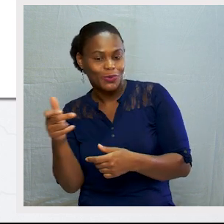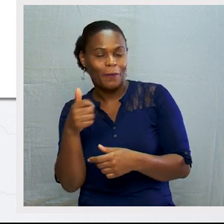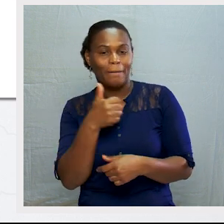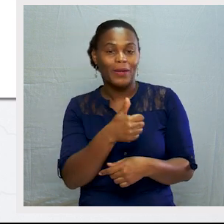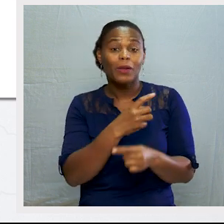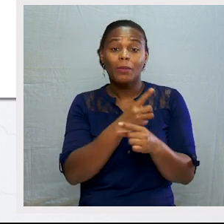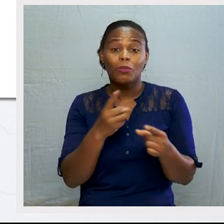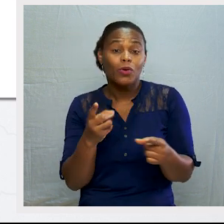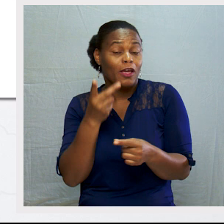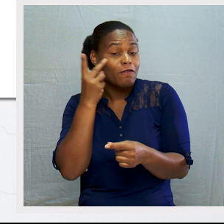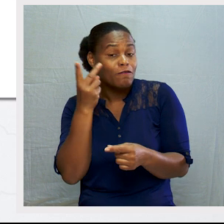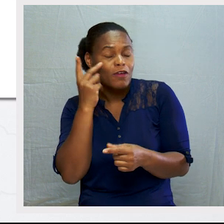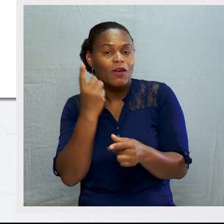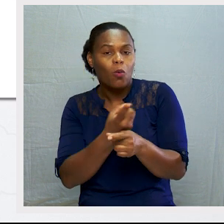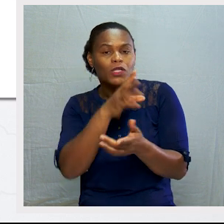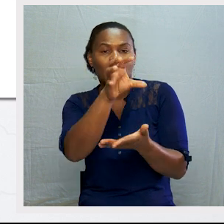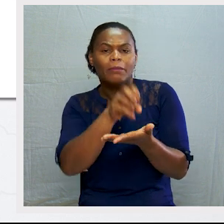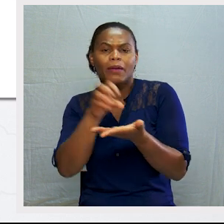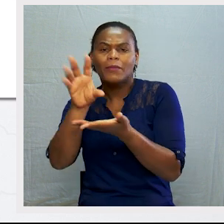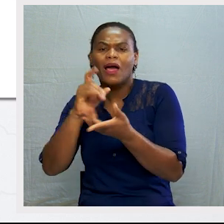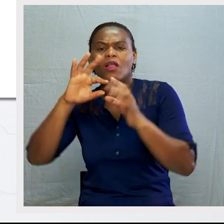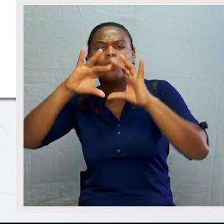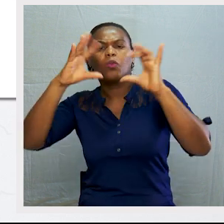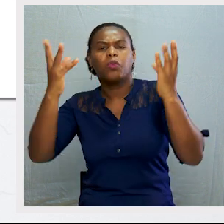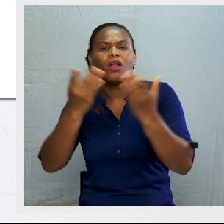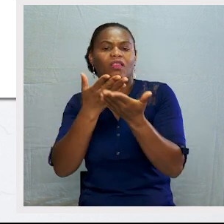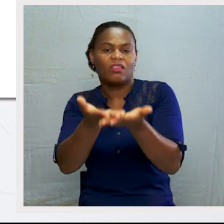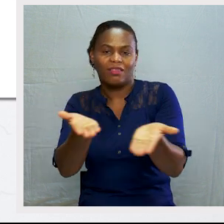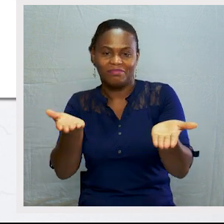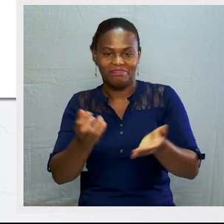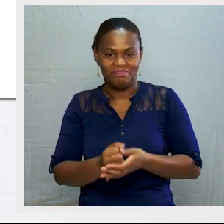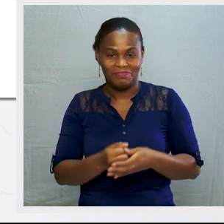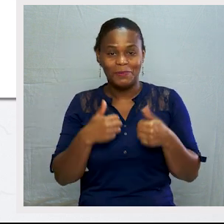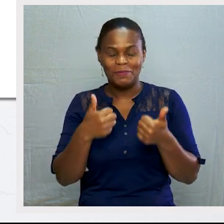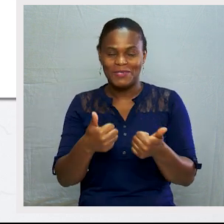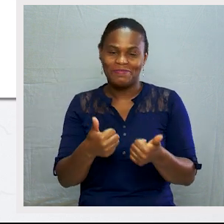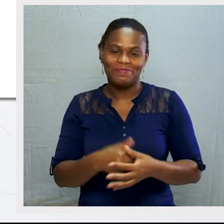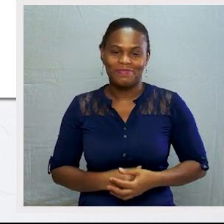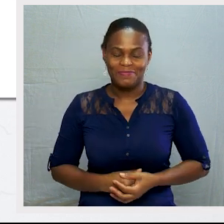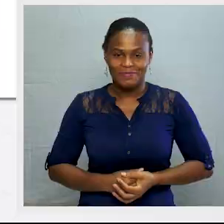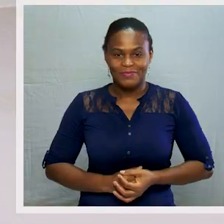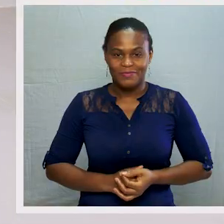viviam daquilo que a natureza lhes oferecia. Então, muito bem.